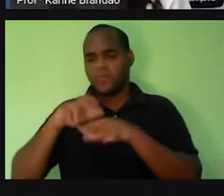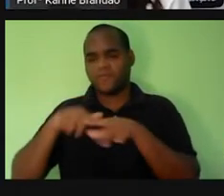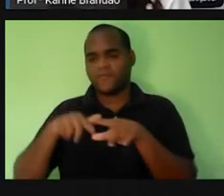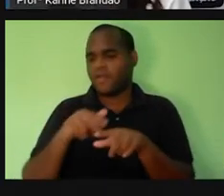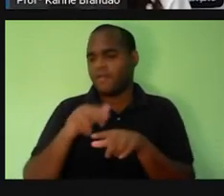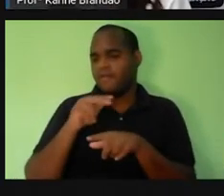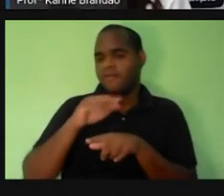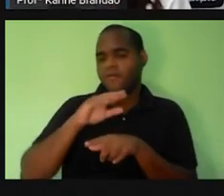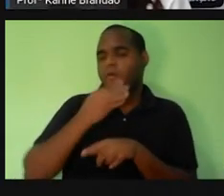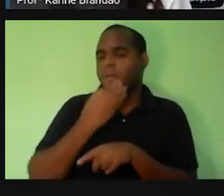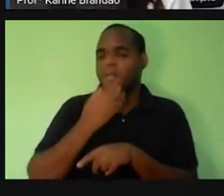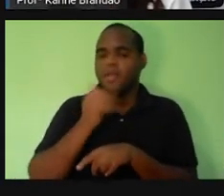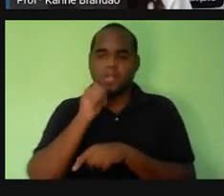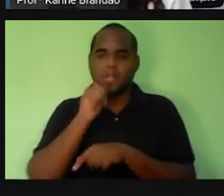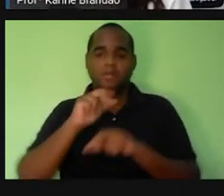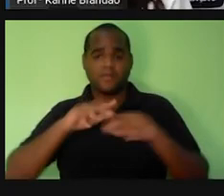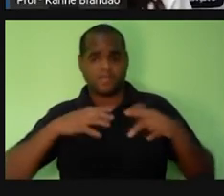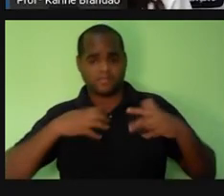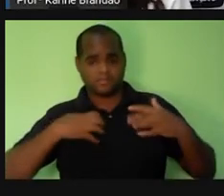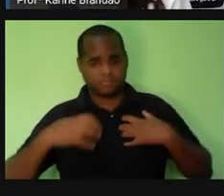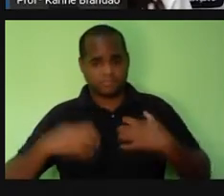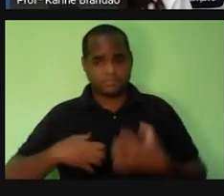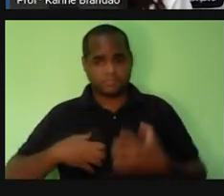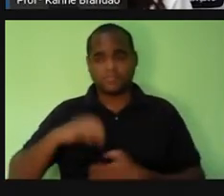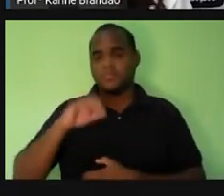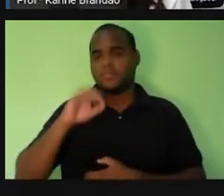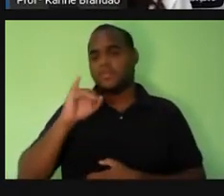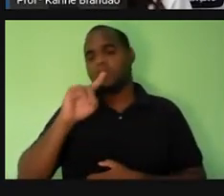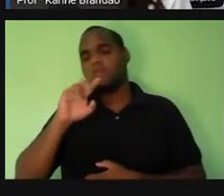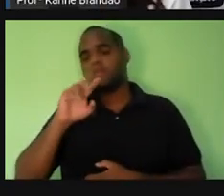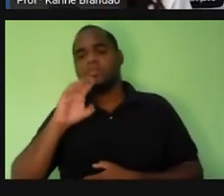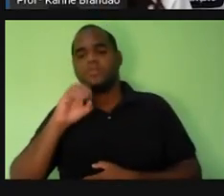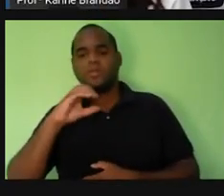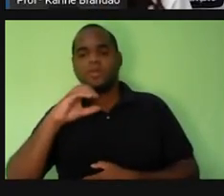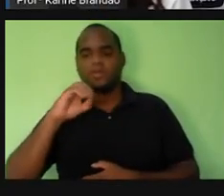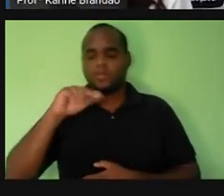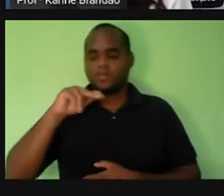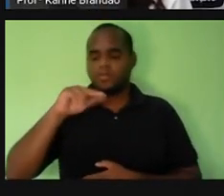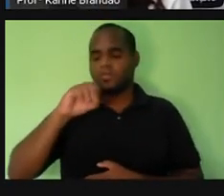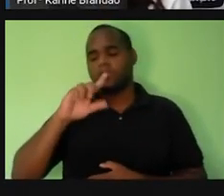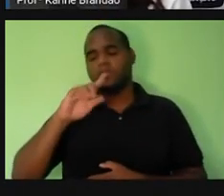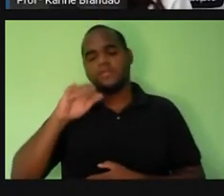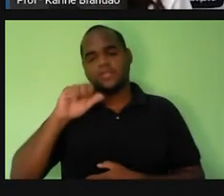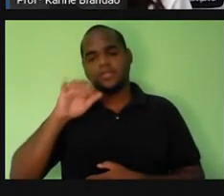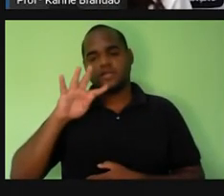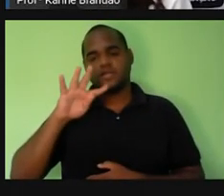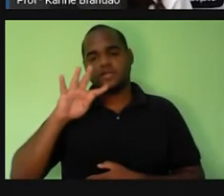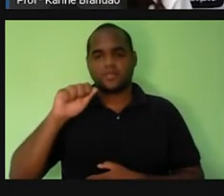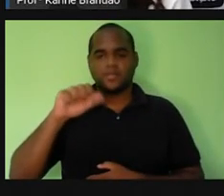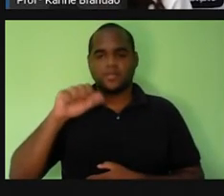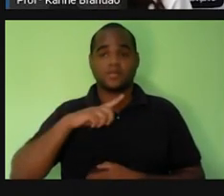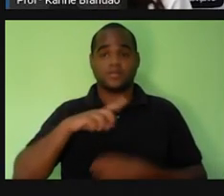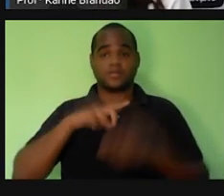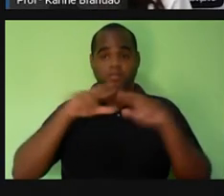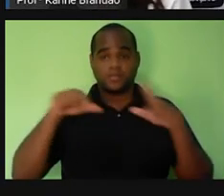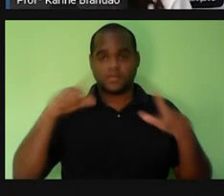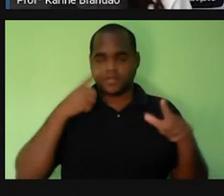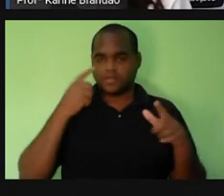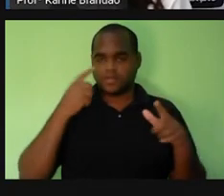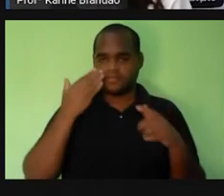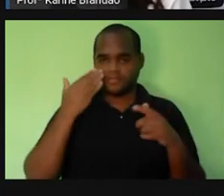glândulas endócrinas e aí a gente consegue ver e conhecer todos eles e a gente vai mostrar aqui